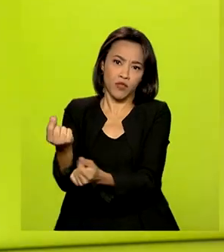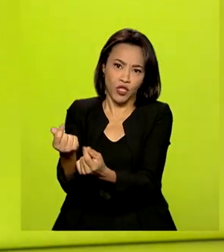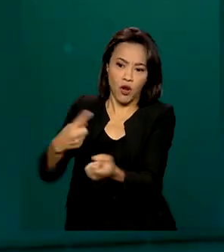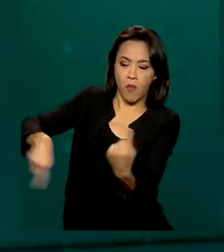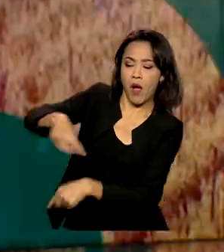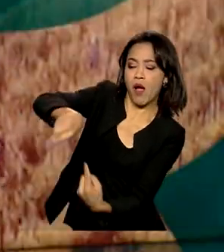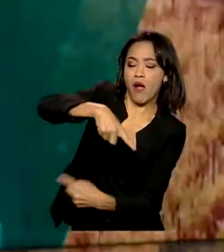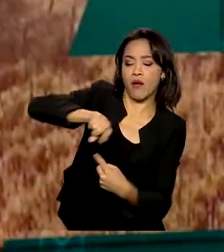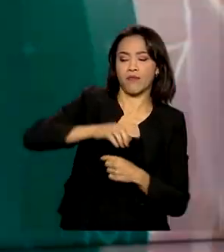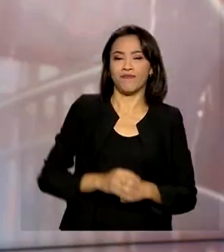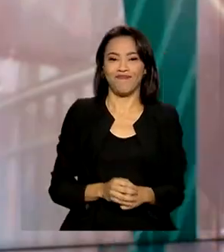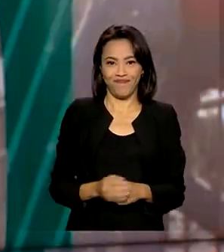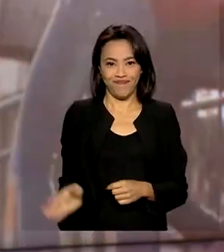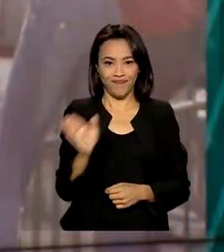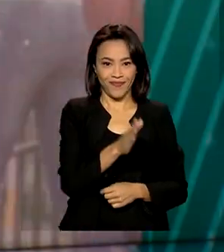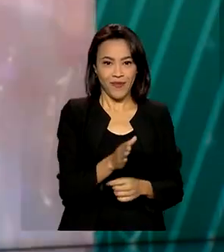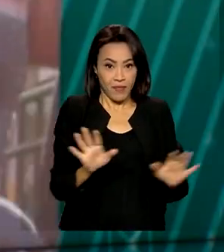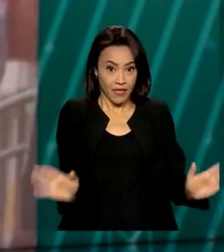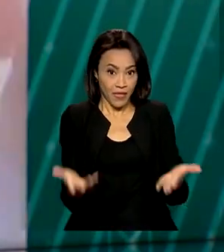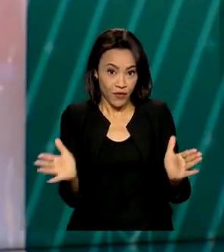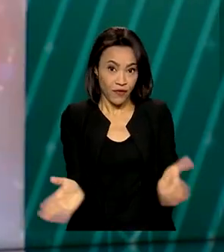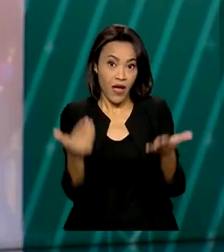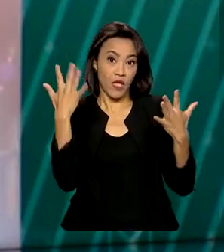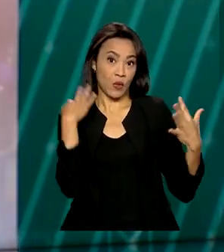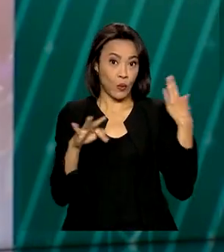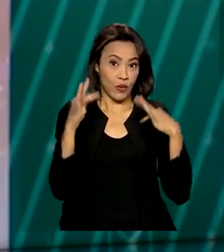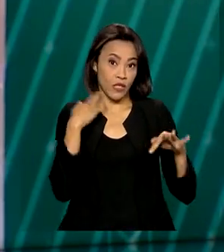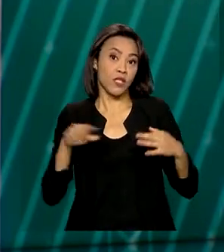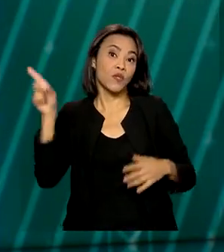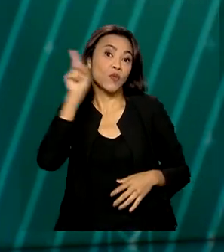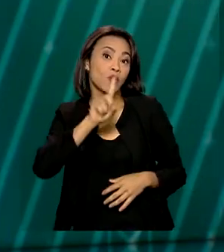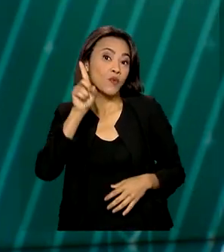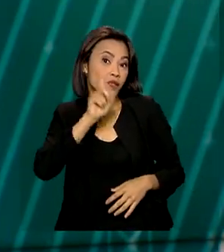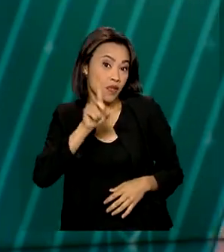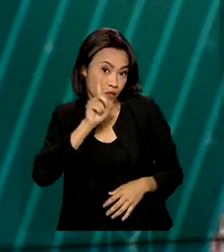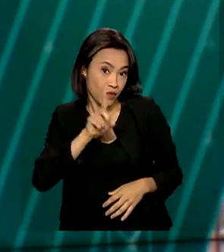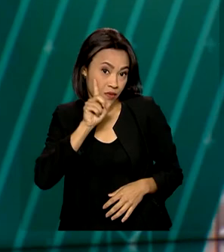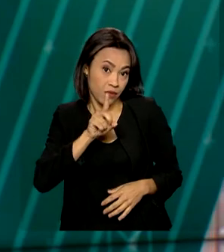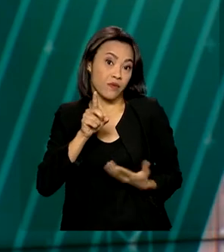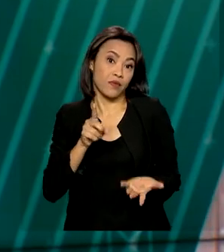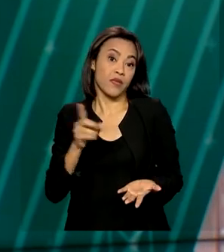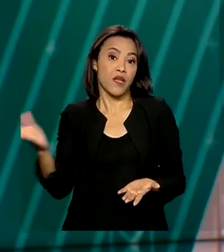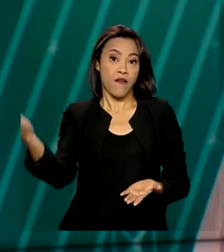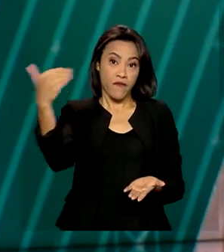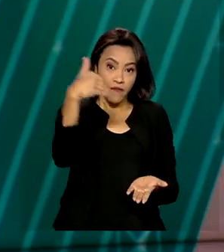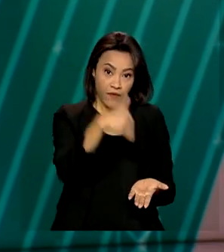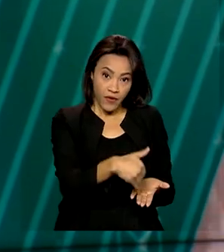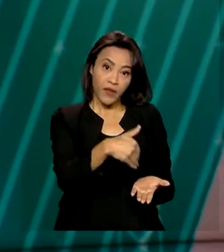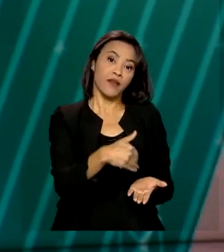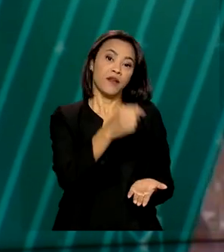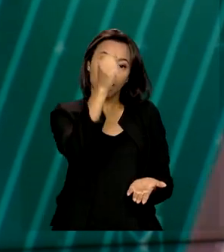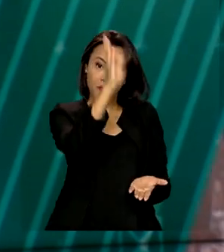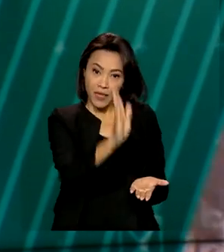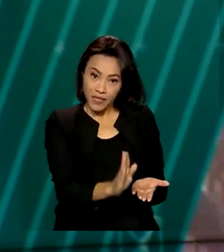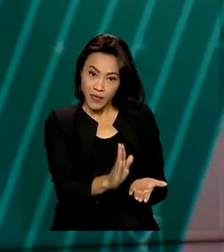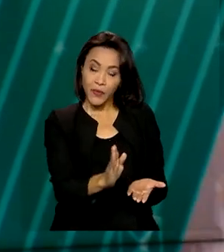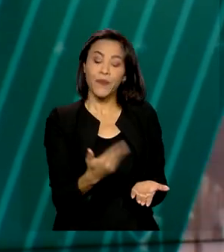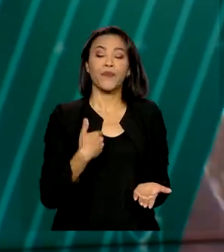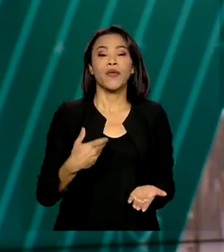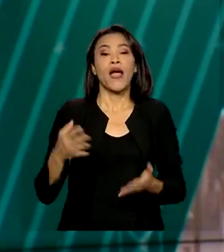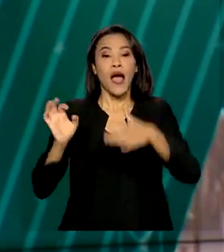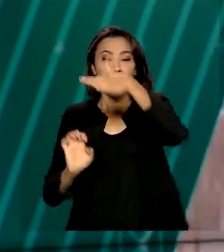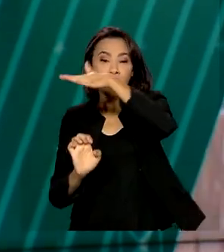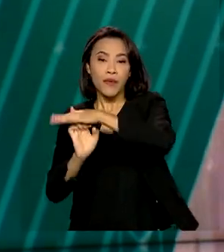Para incentivar que mais turistas dos Estados Unidos desembarquem em território brasileiro, a